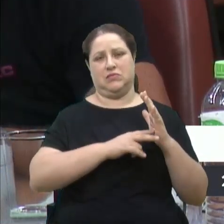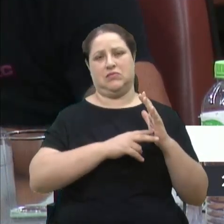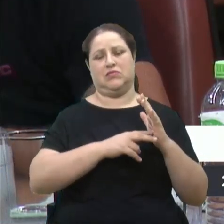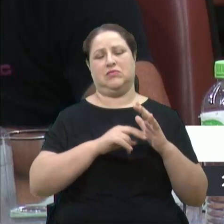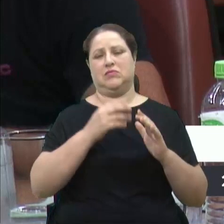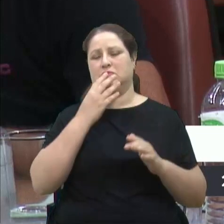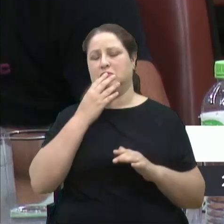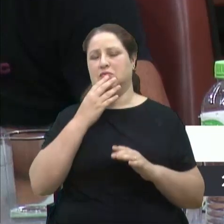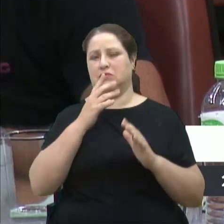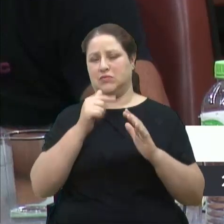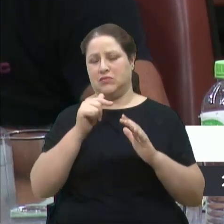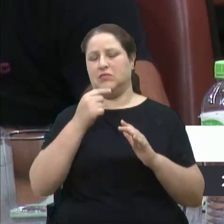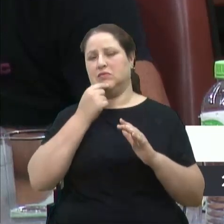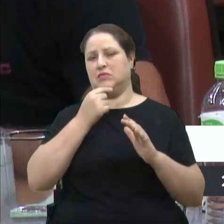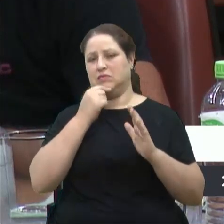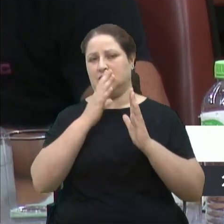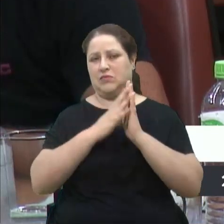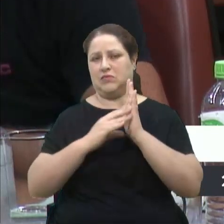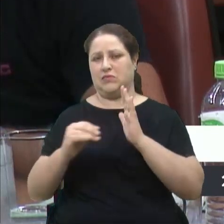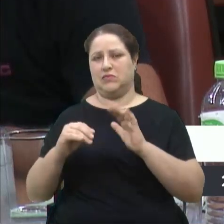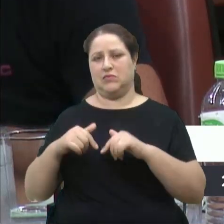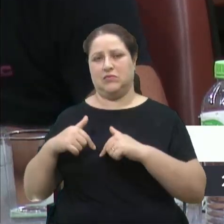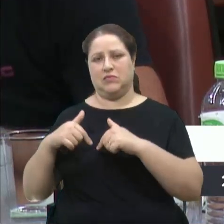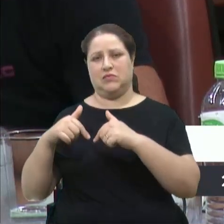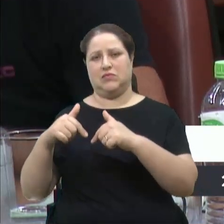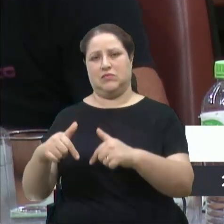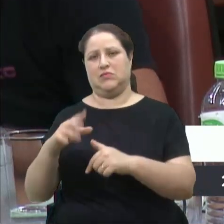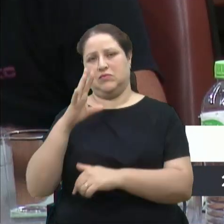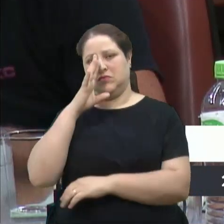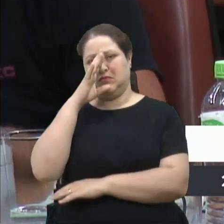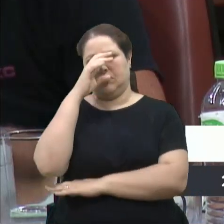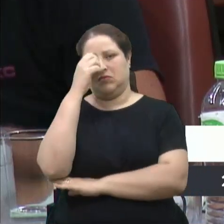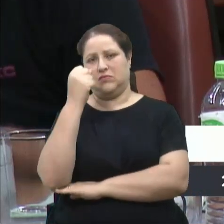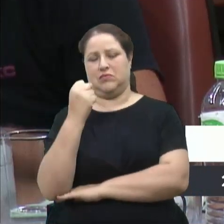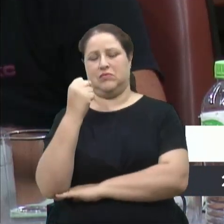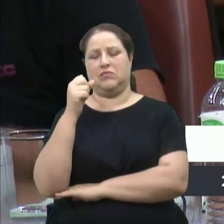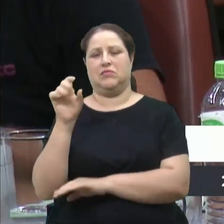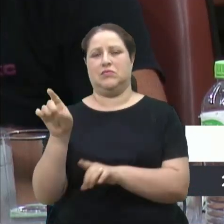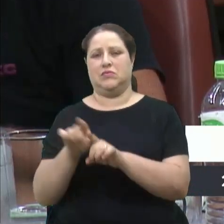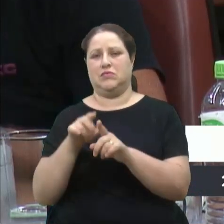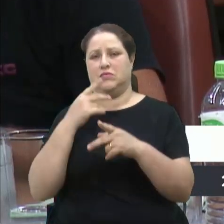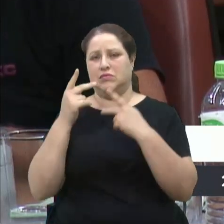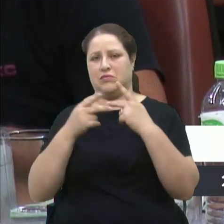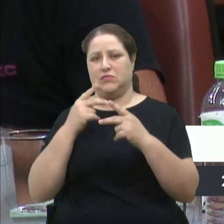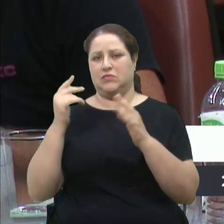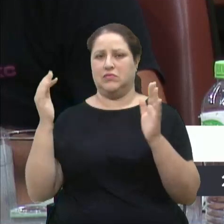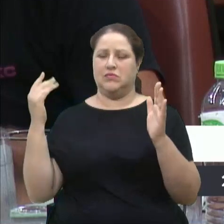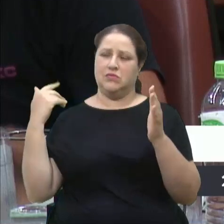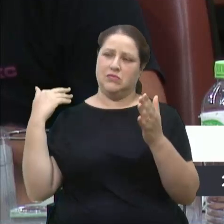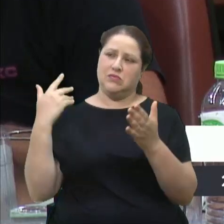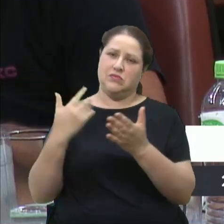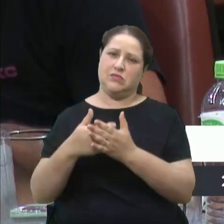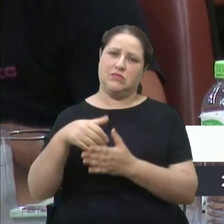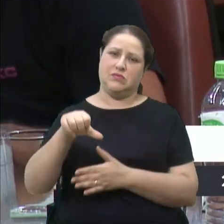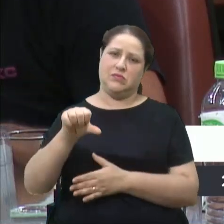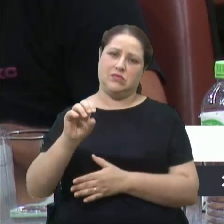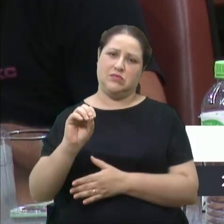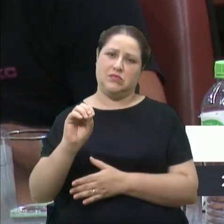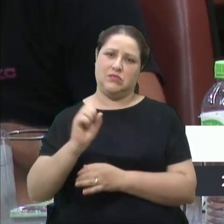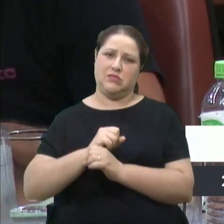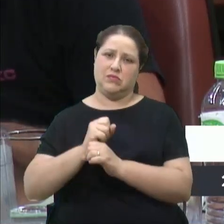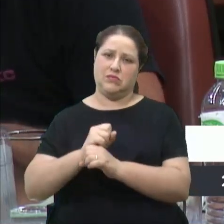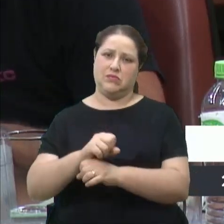é exemplo de luta e resistência. Quero também dizer que esses 90 anos, o PDT, o nosso partido,